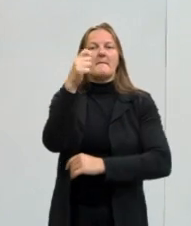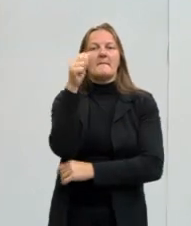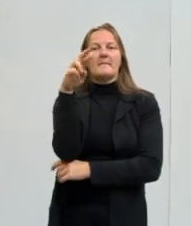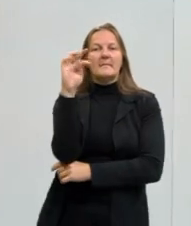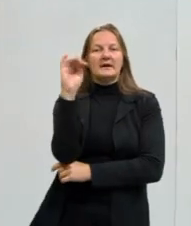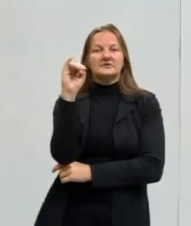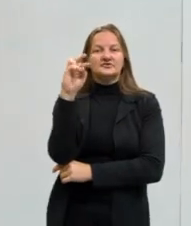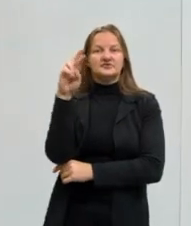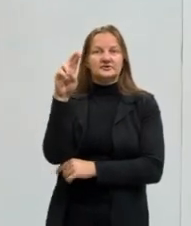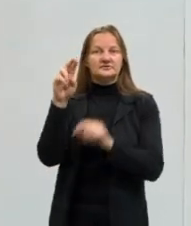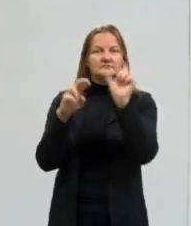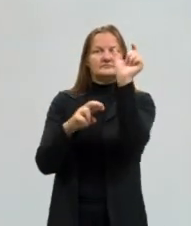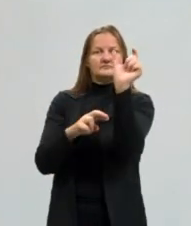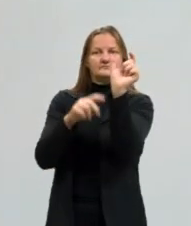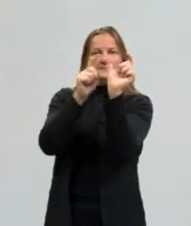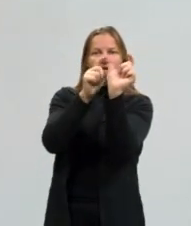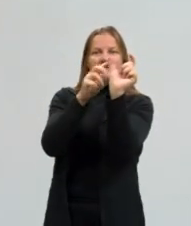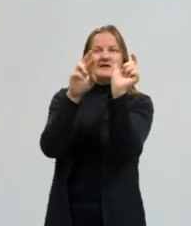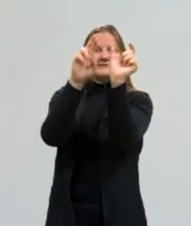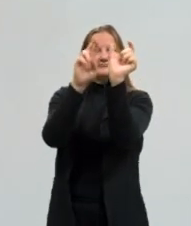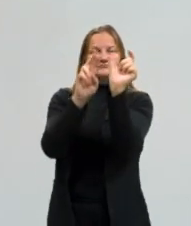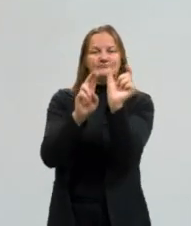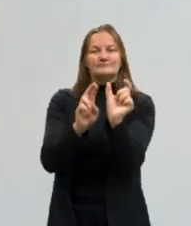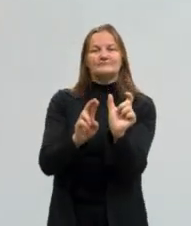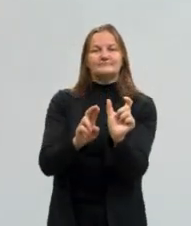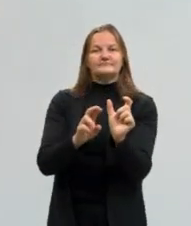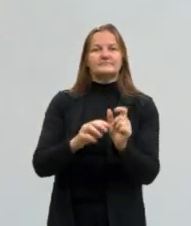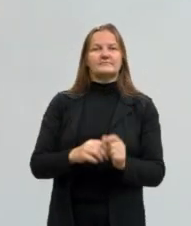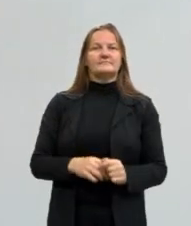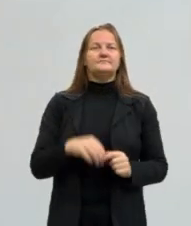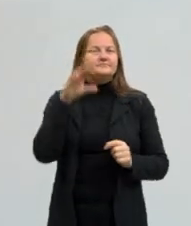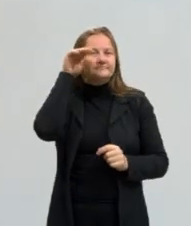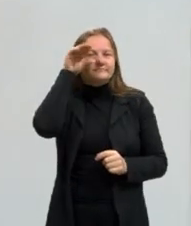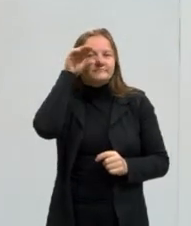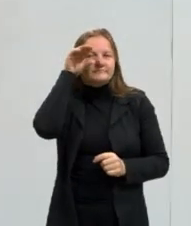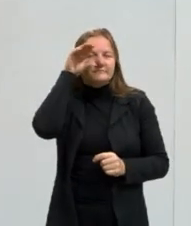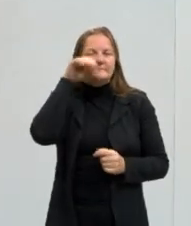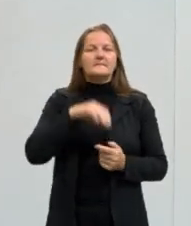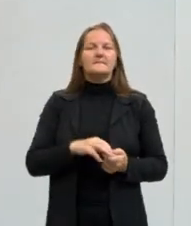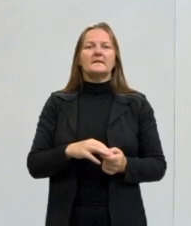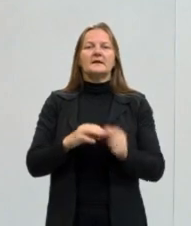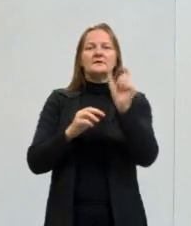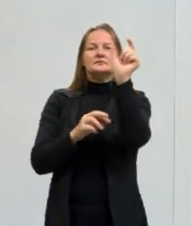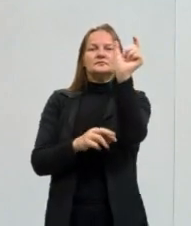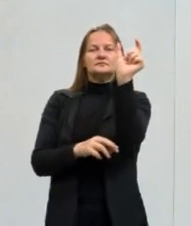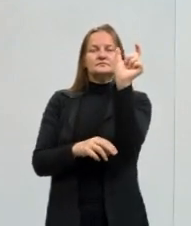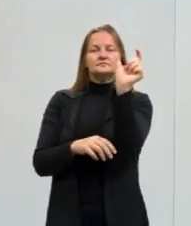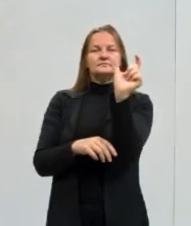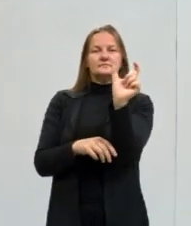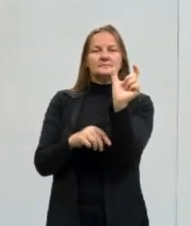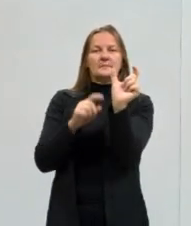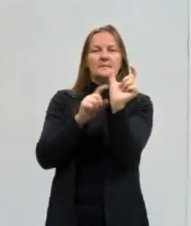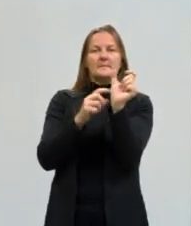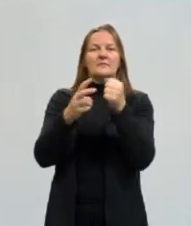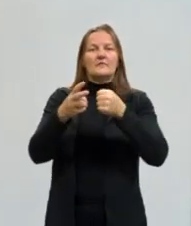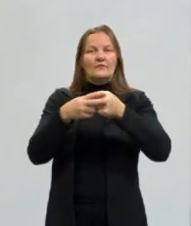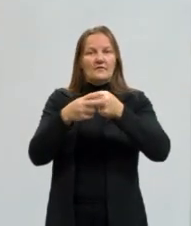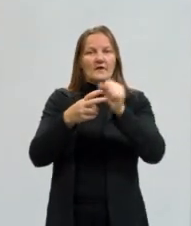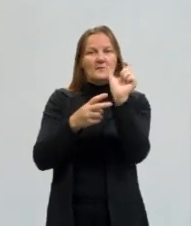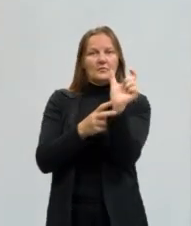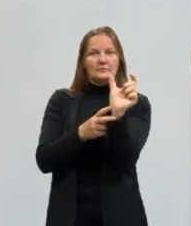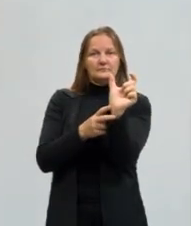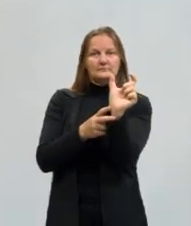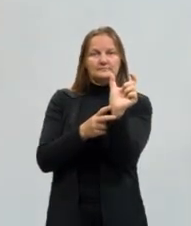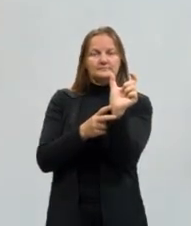Então, aqui, se nós observarmos as terminações dos verbos, nós vamos